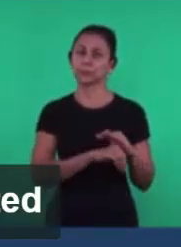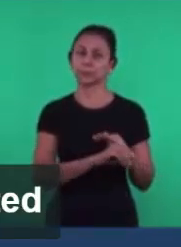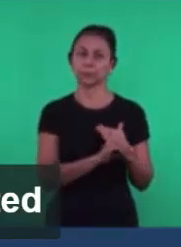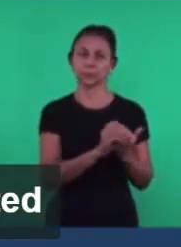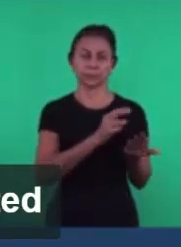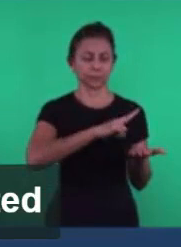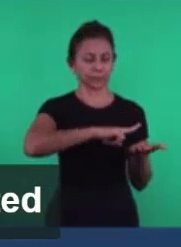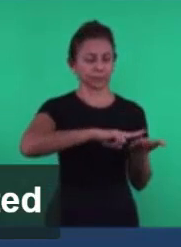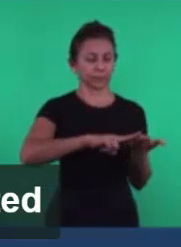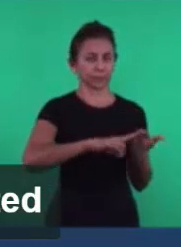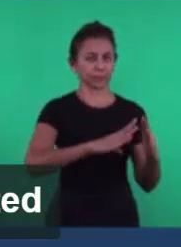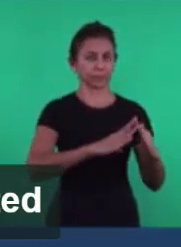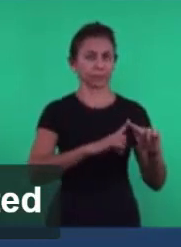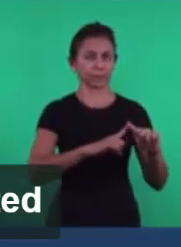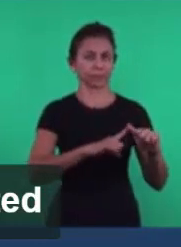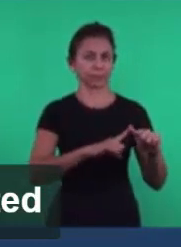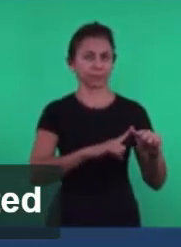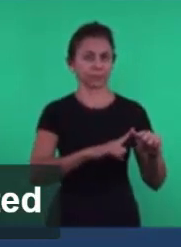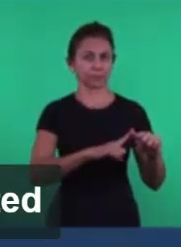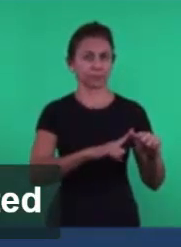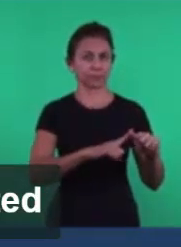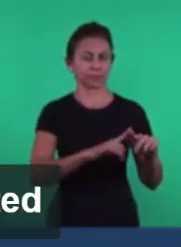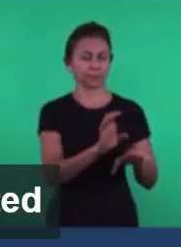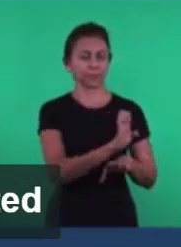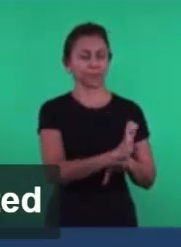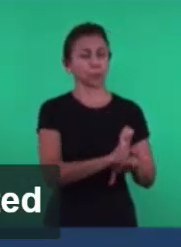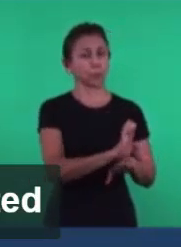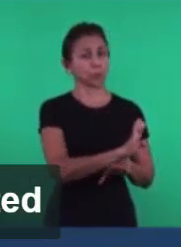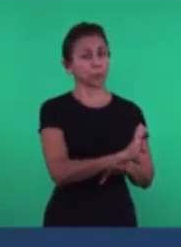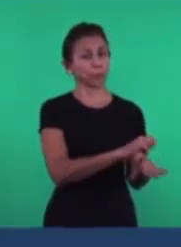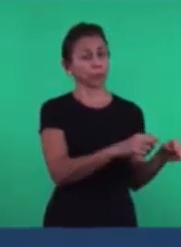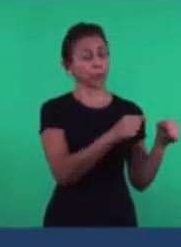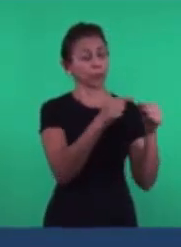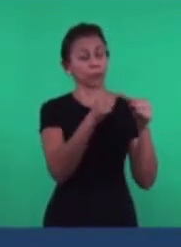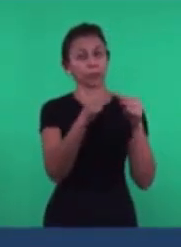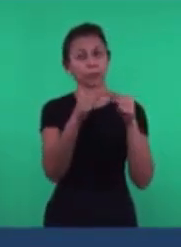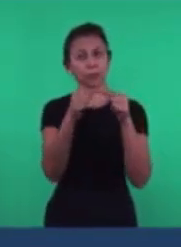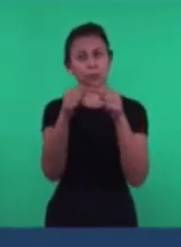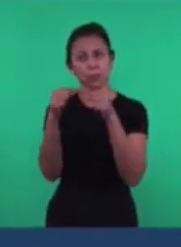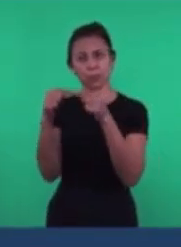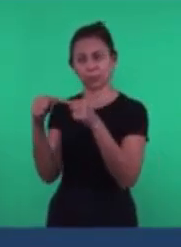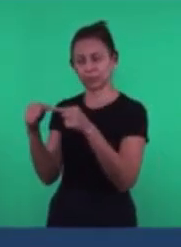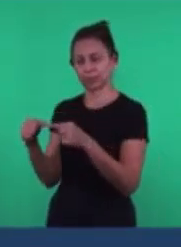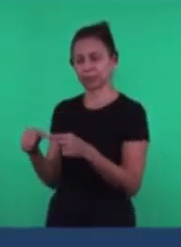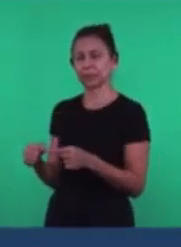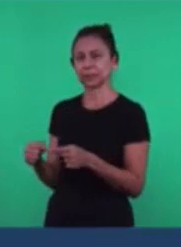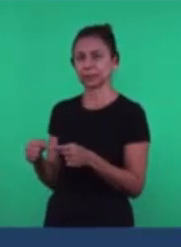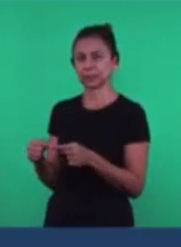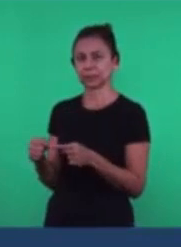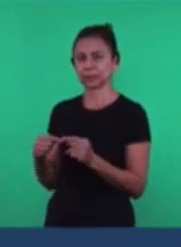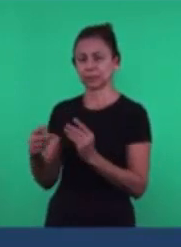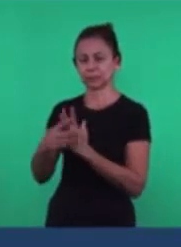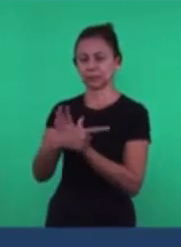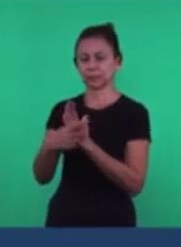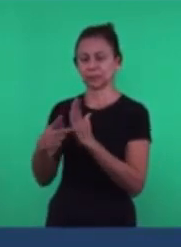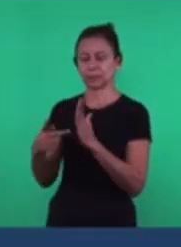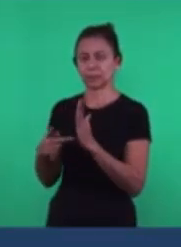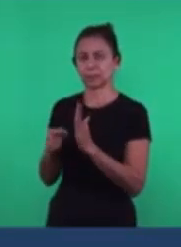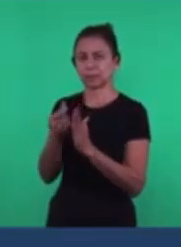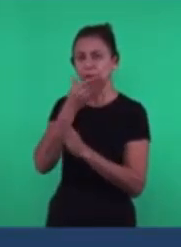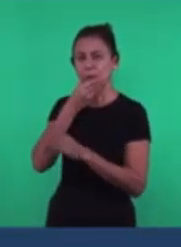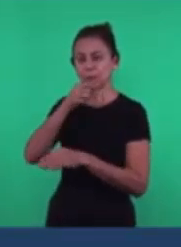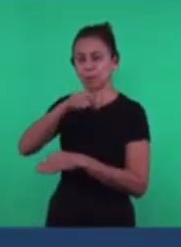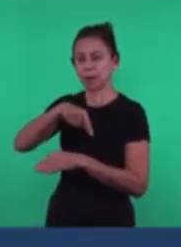Éfeso E Está relacionada Com a semeadura Da palavra Os